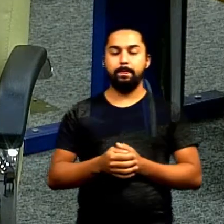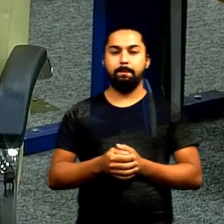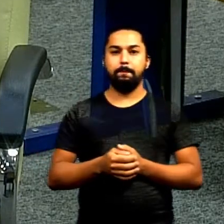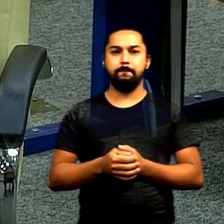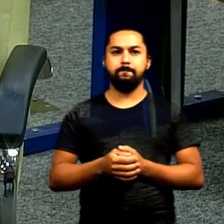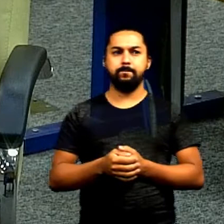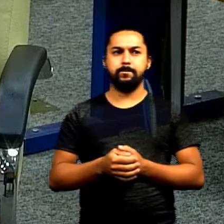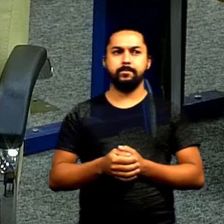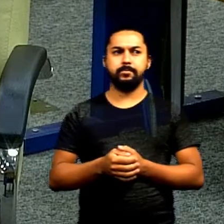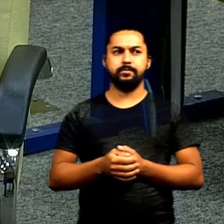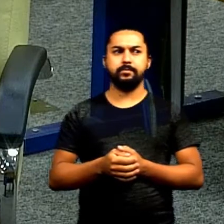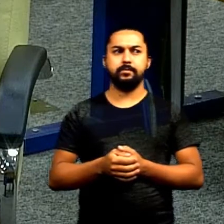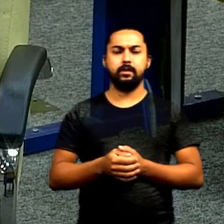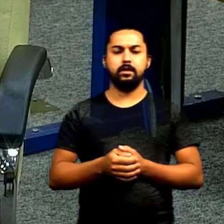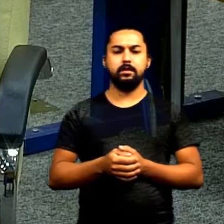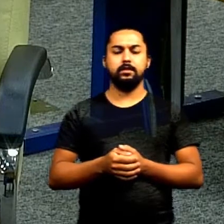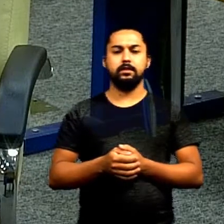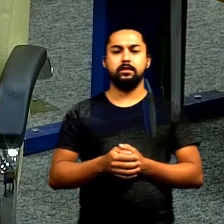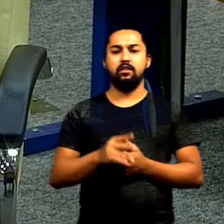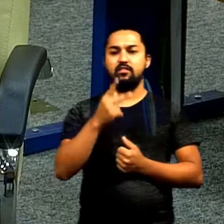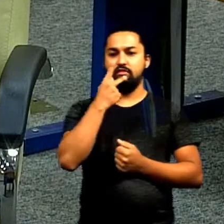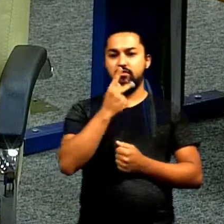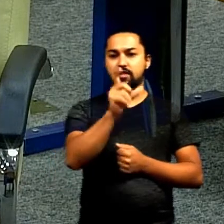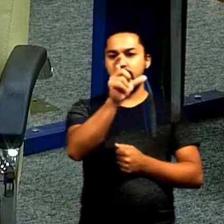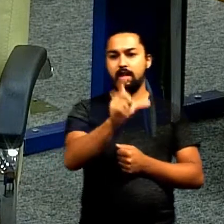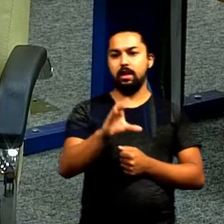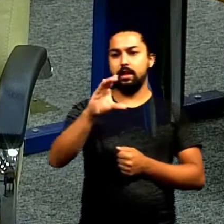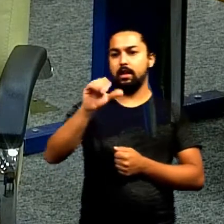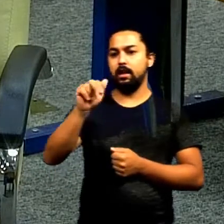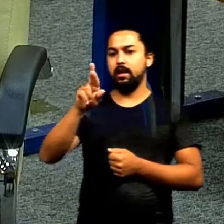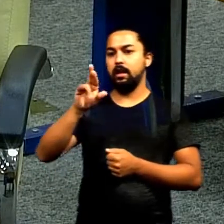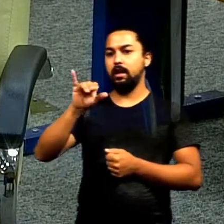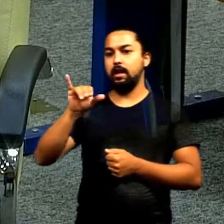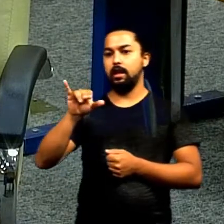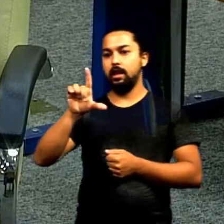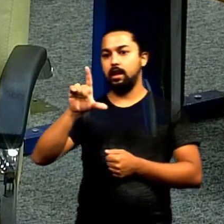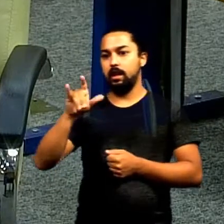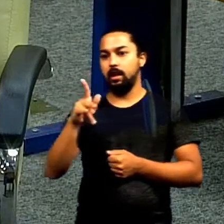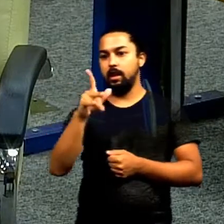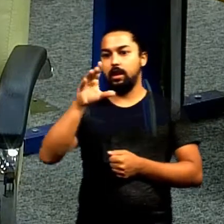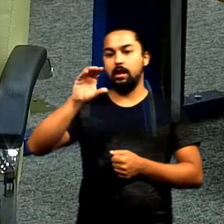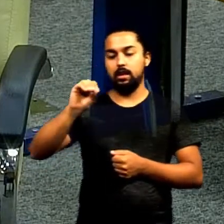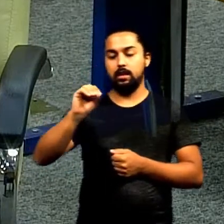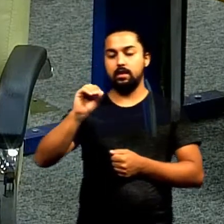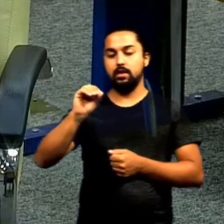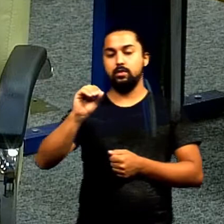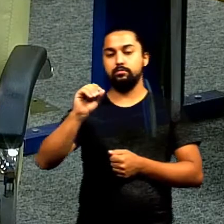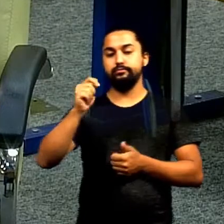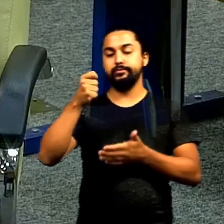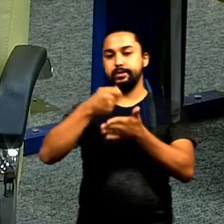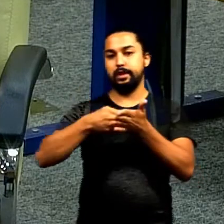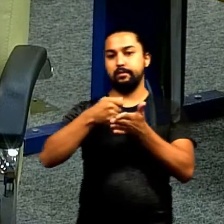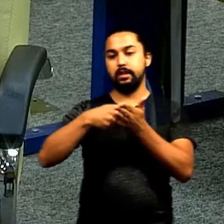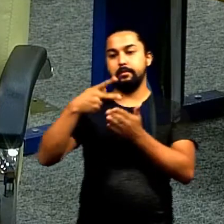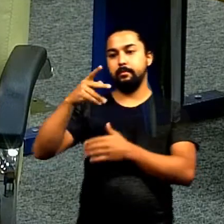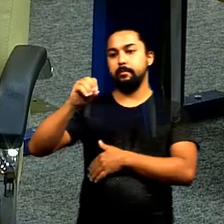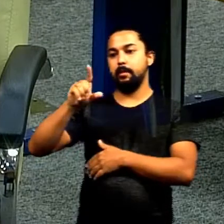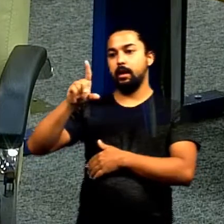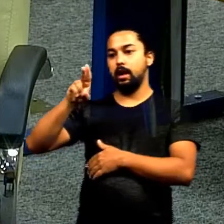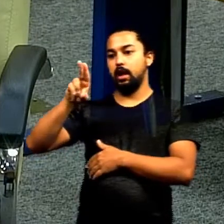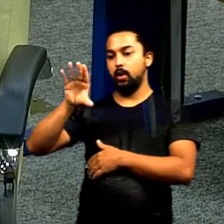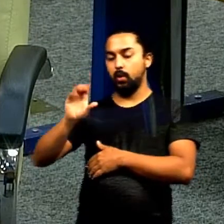as mesmas falas do vereador Carlin Café na defesa de Paulo Ortegal